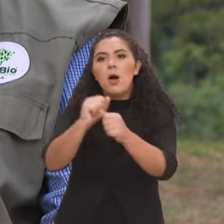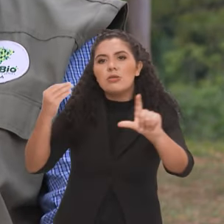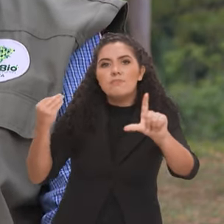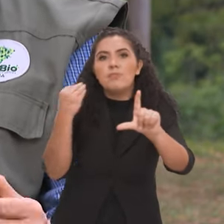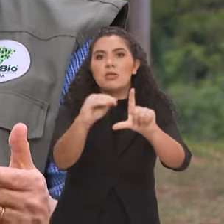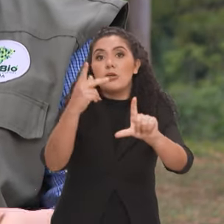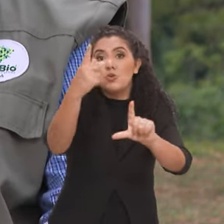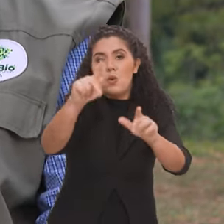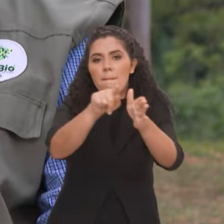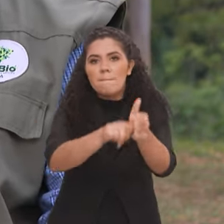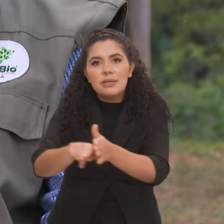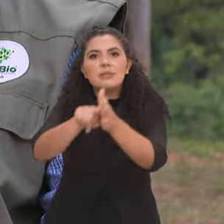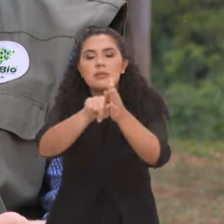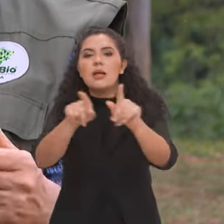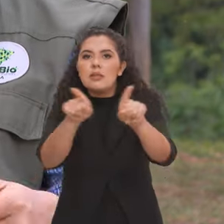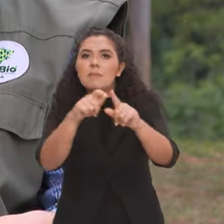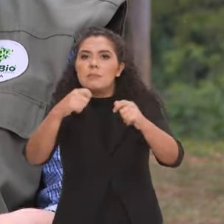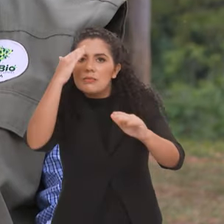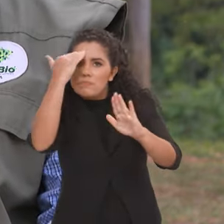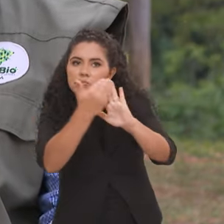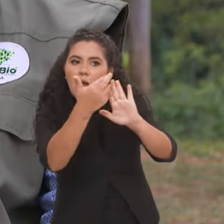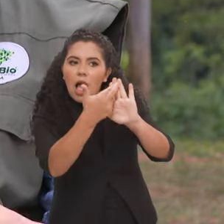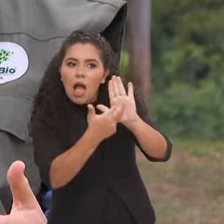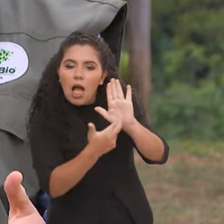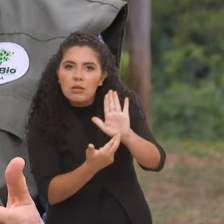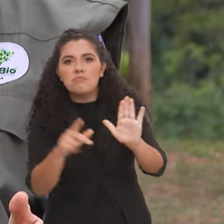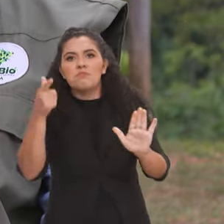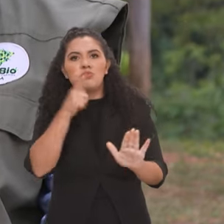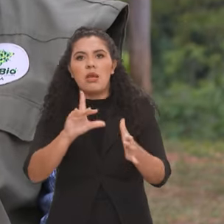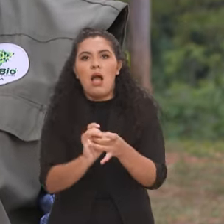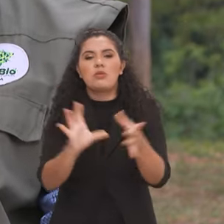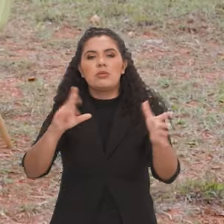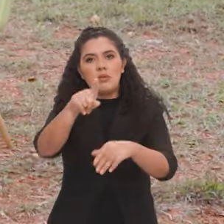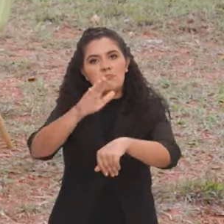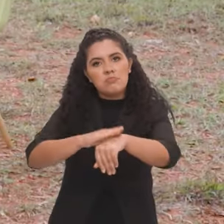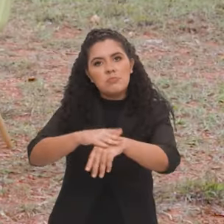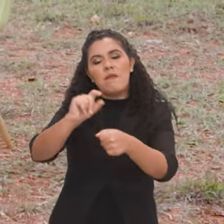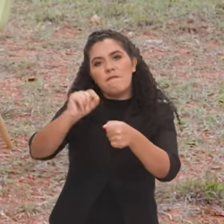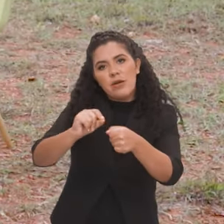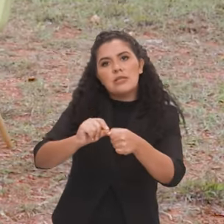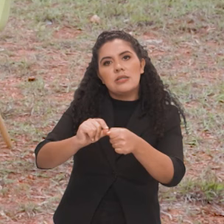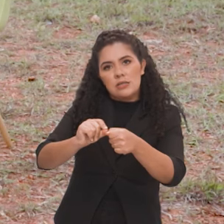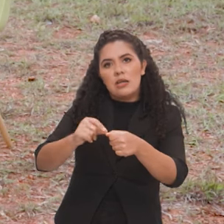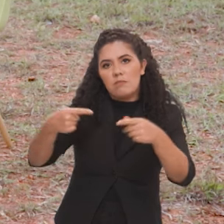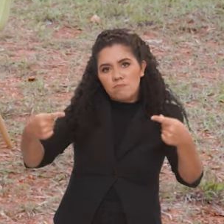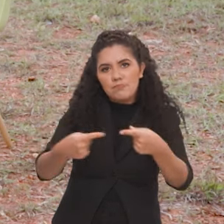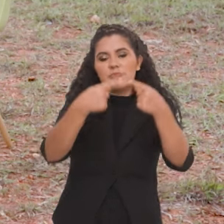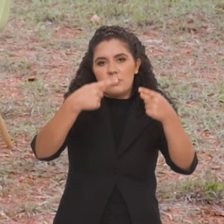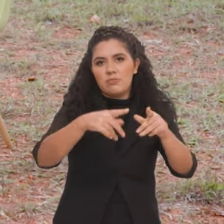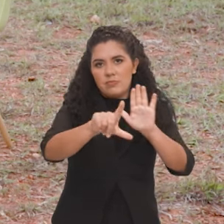você vai ter, cumprindo lá os requisitos, vai ter a autorização para fazer de uma forma legal.